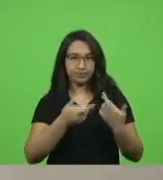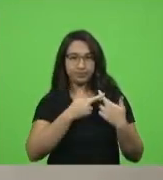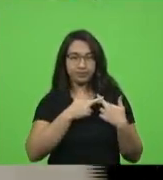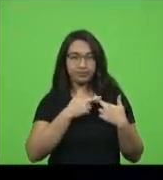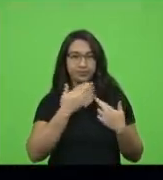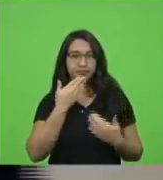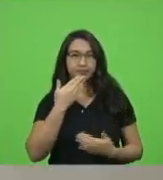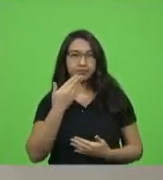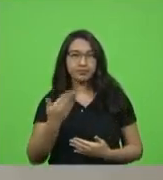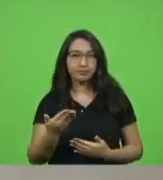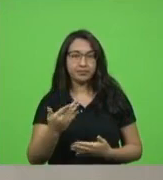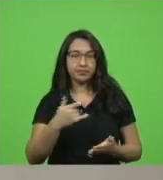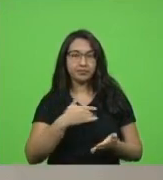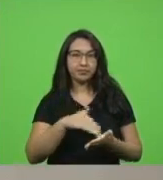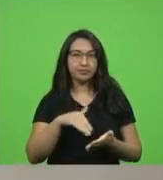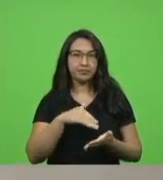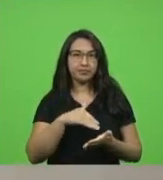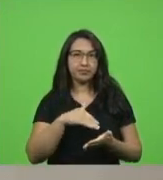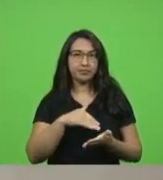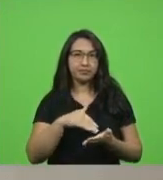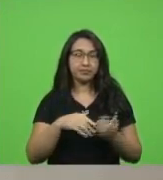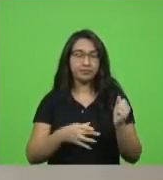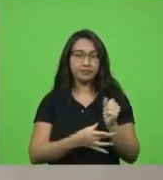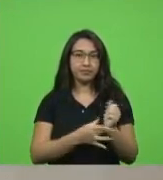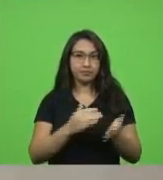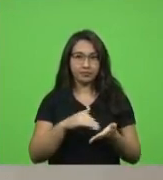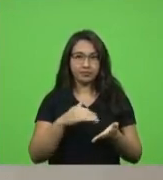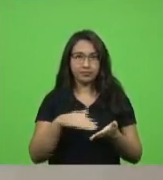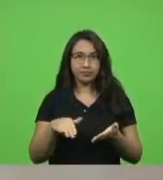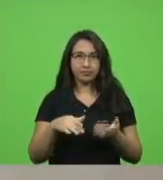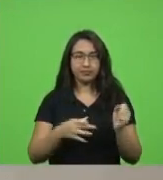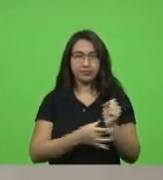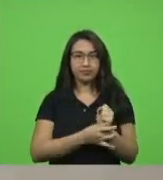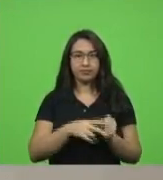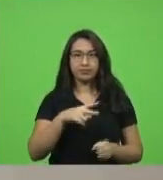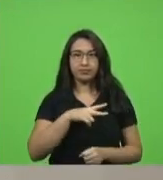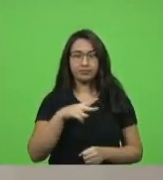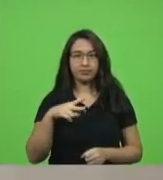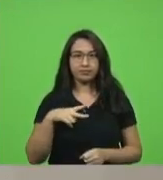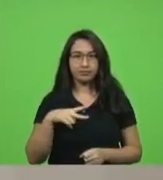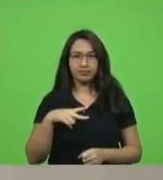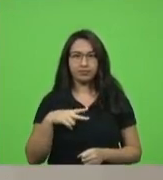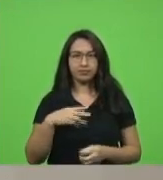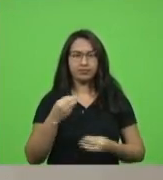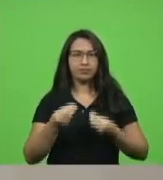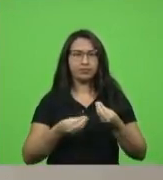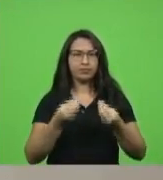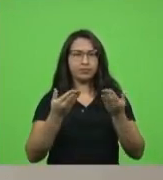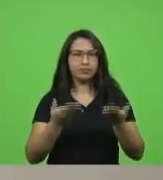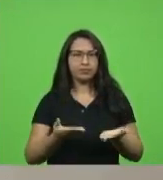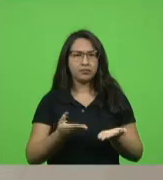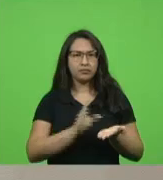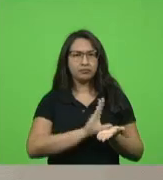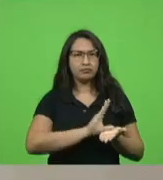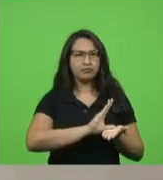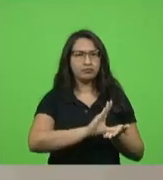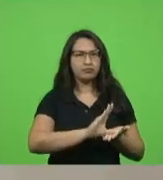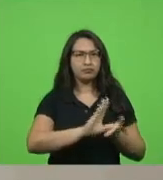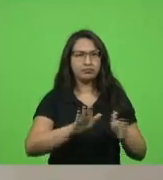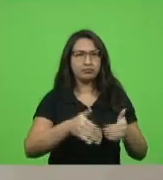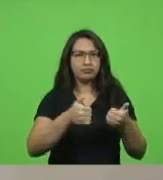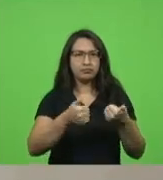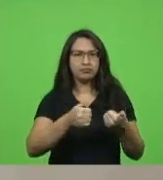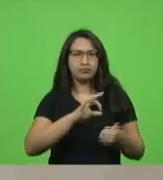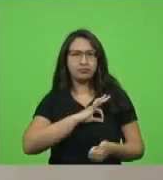solicitando ao secretário de Estado da Segurança Pública informações acerca dos recursos destinados respectivamente aos fundos de melhoria da Polícia Civil do Corpo de